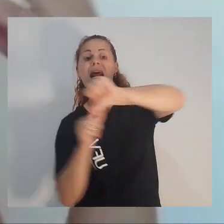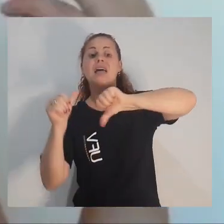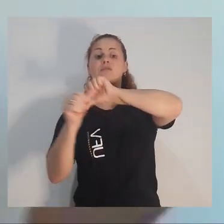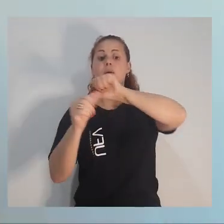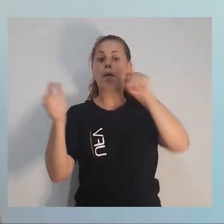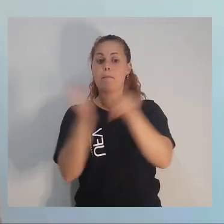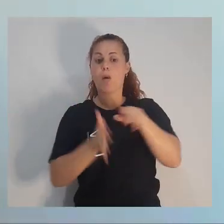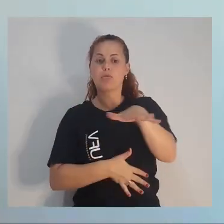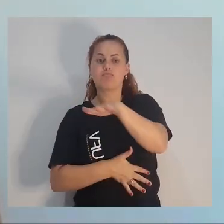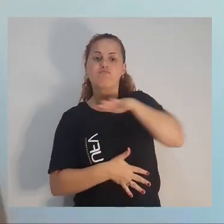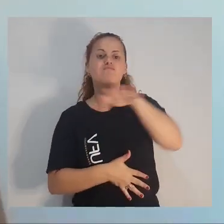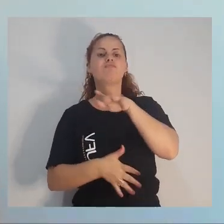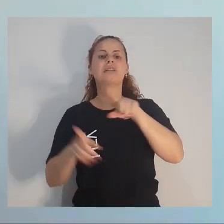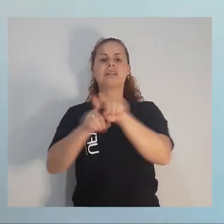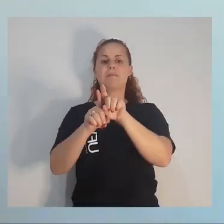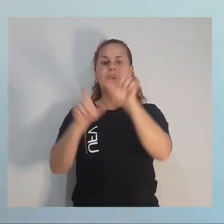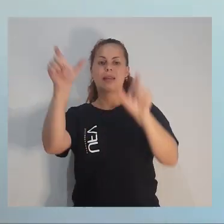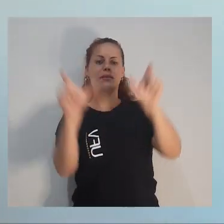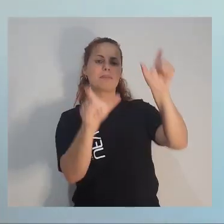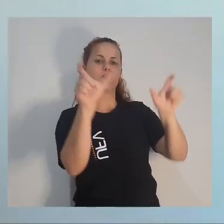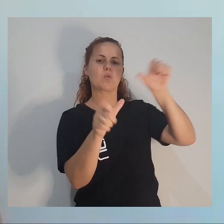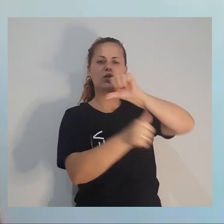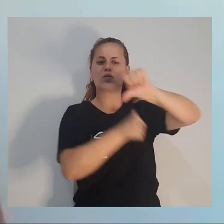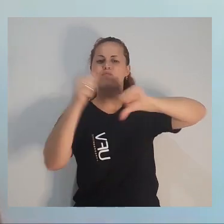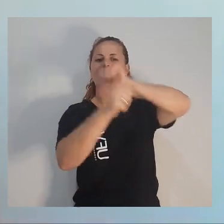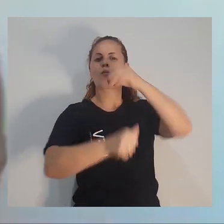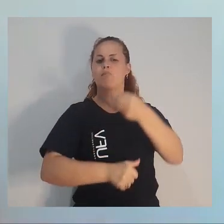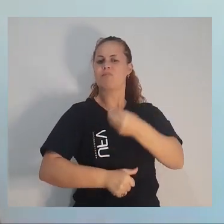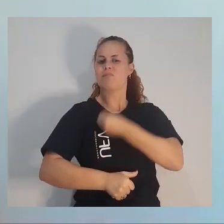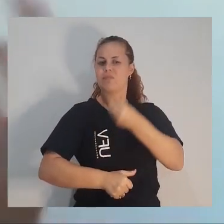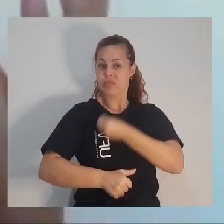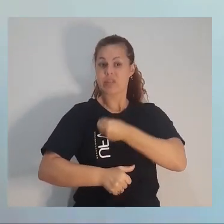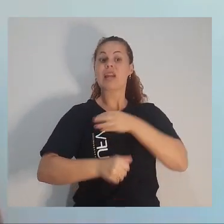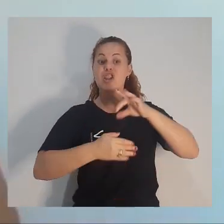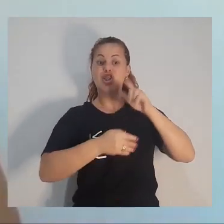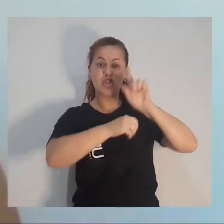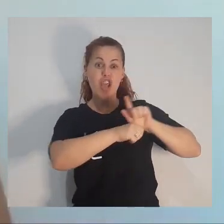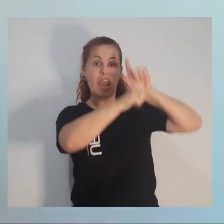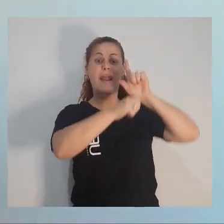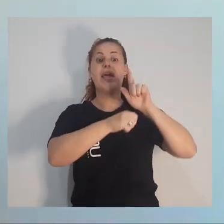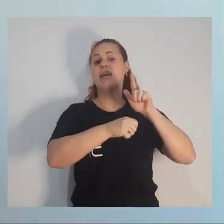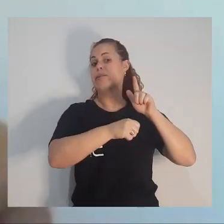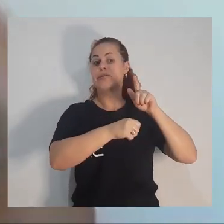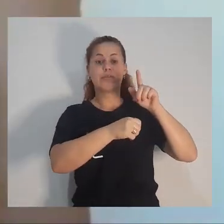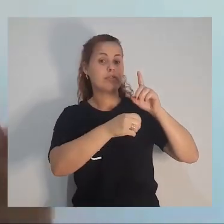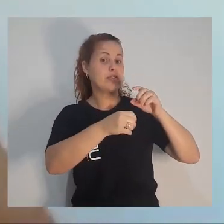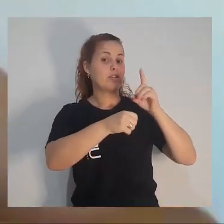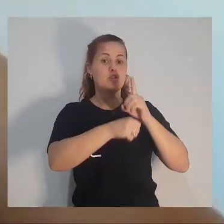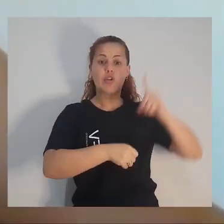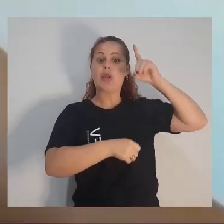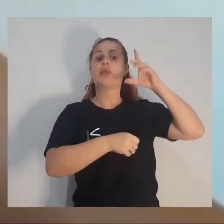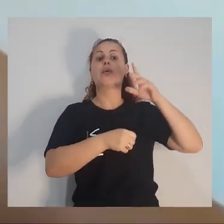espaços, quanto das pessoas que estão ao meu redor. Fui gerente de projetos, diretora de projetos, diretora-presidente, e aí